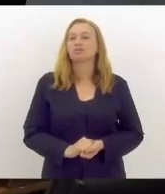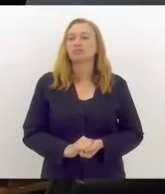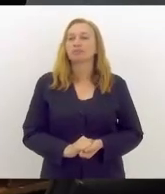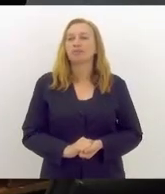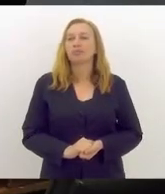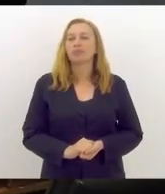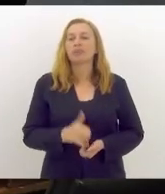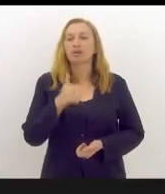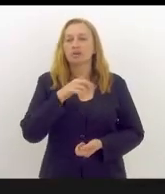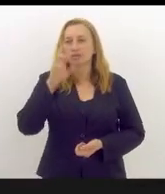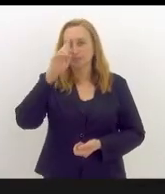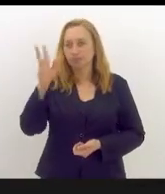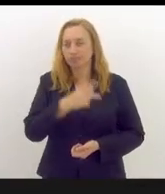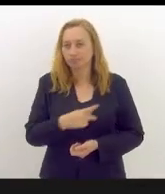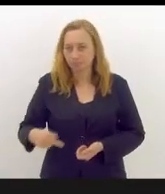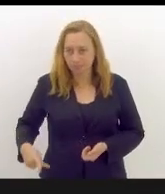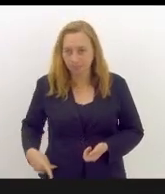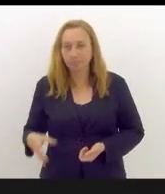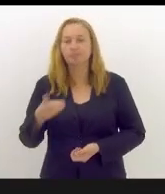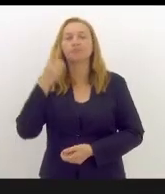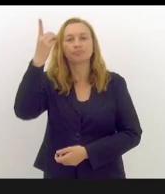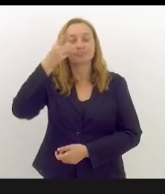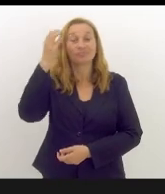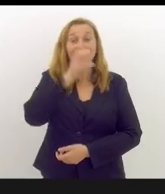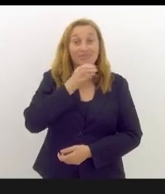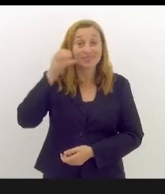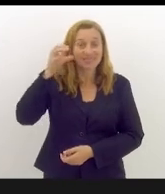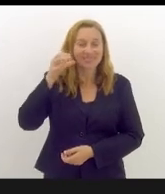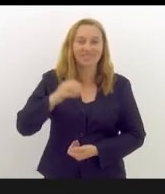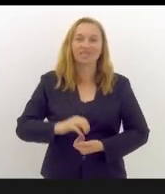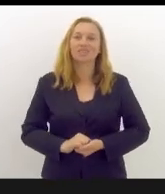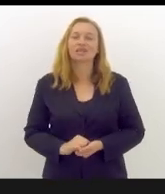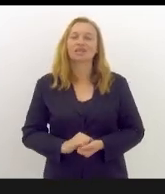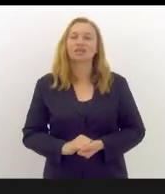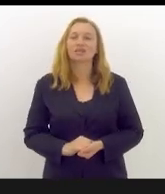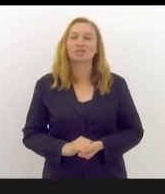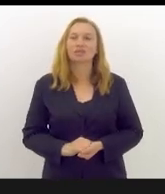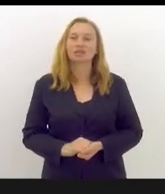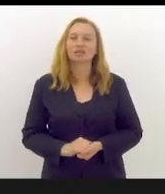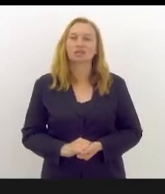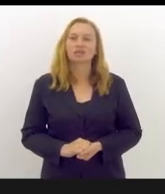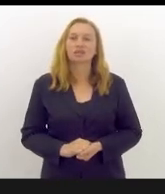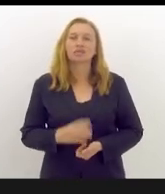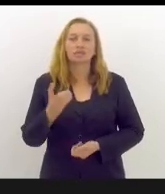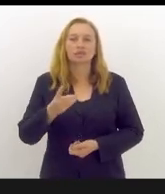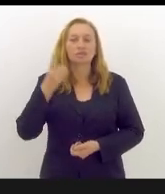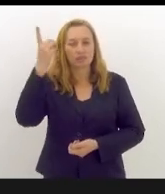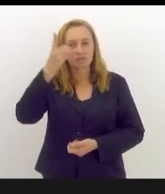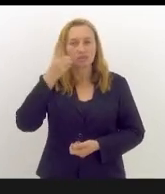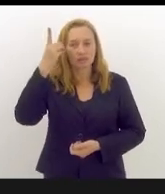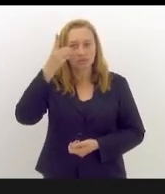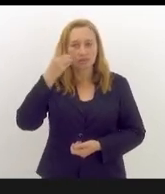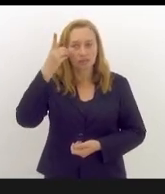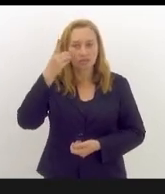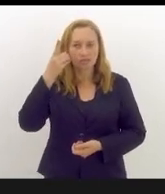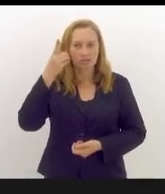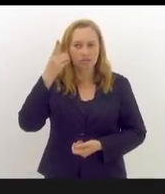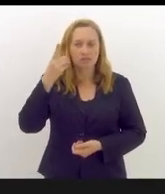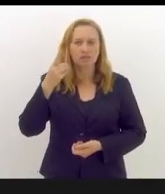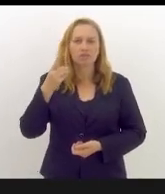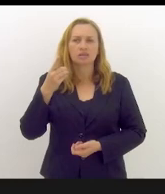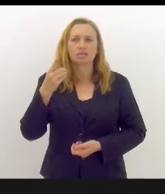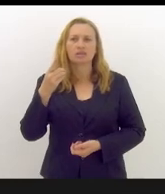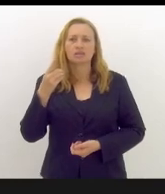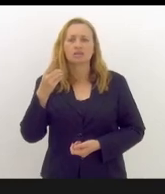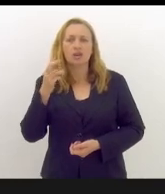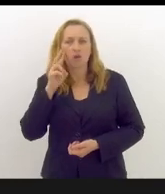Senhora Presidente, deputada Célia Jordão, senhor deputado, eu vi e assisti